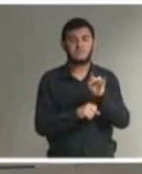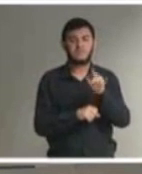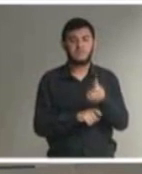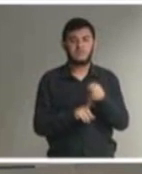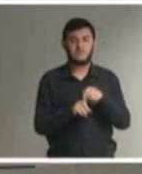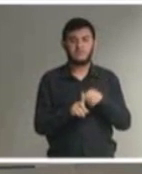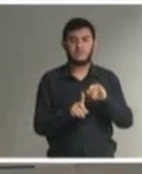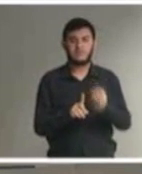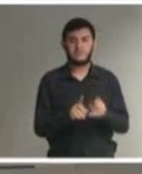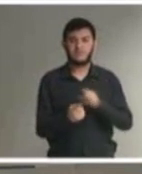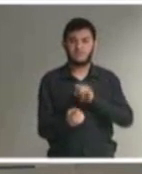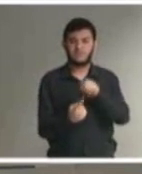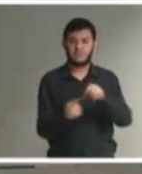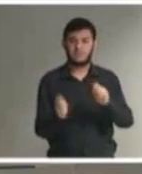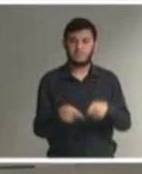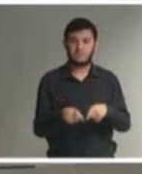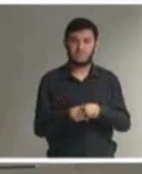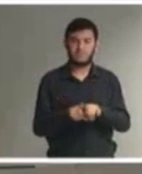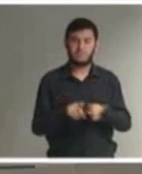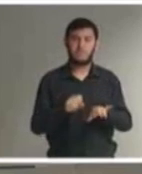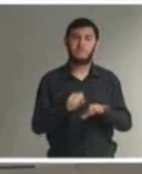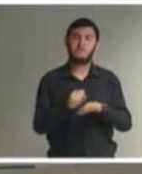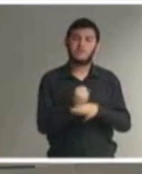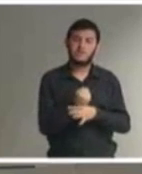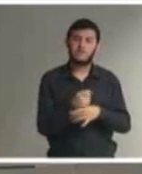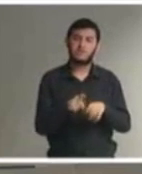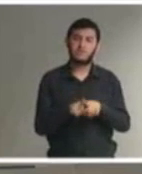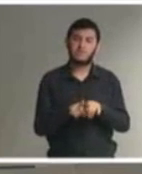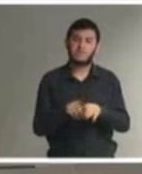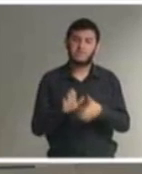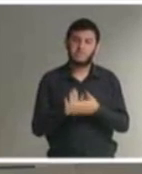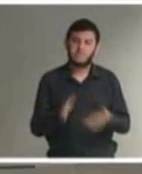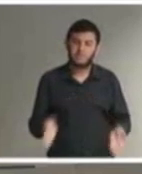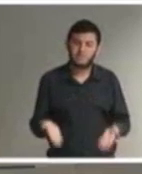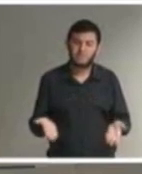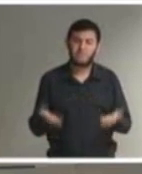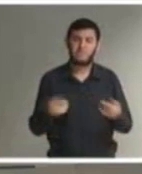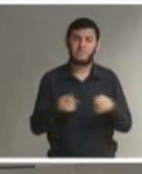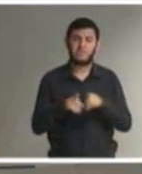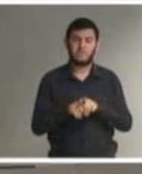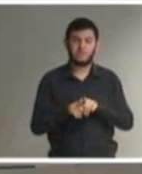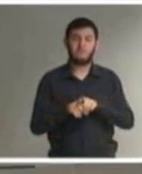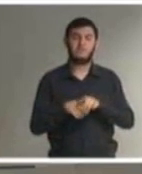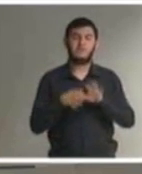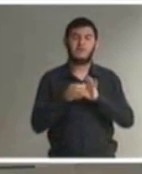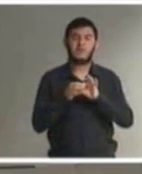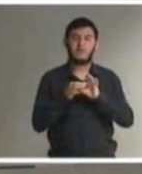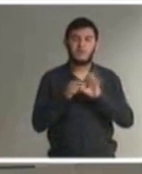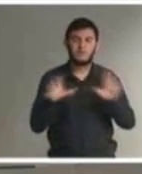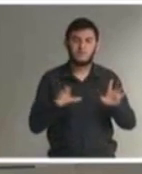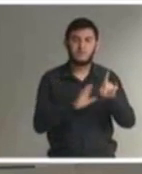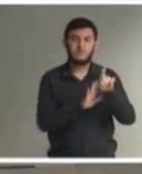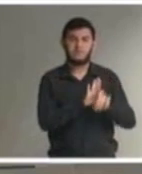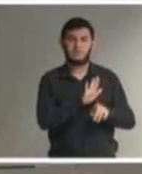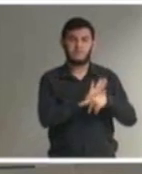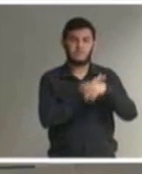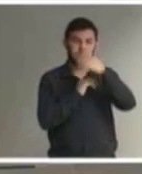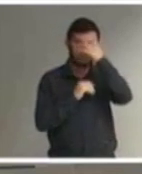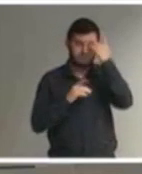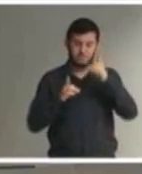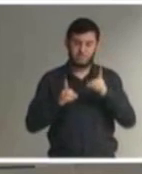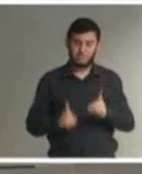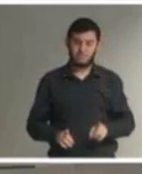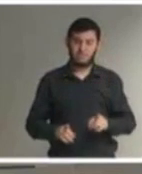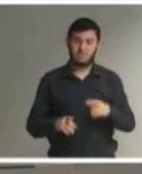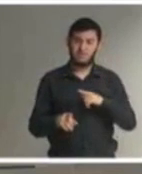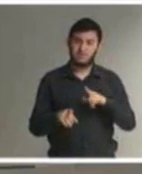assegurar e promover em condições de igualdade o exercício de direitos e liberdades fundamentais das pessoas com deficiência visando a sua inclusão